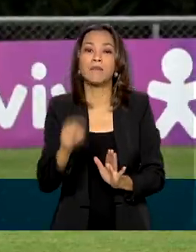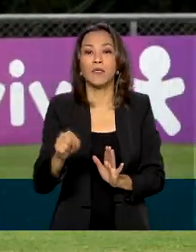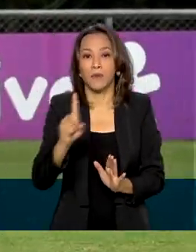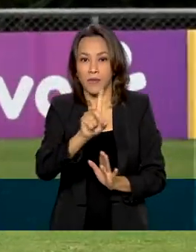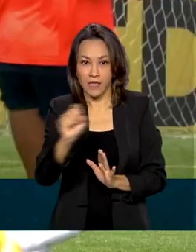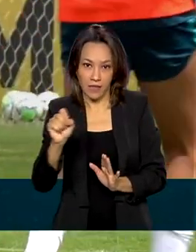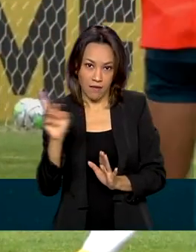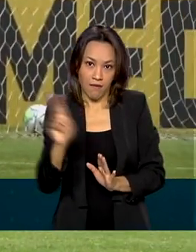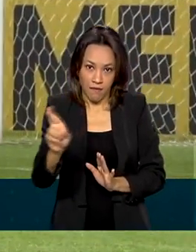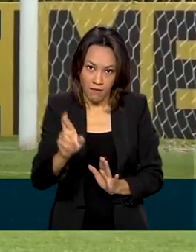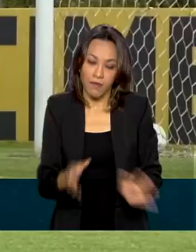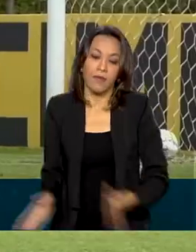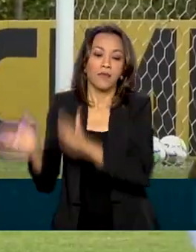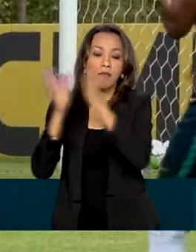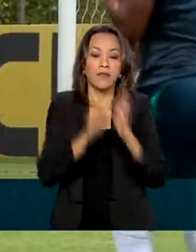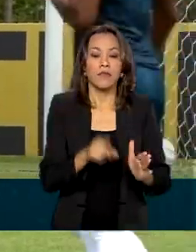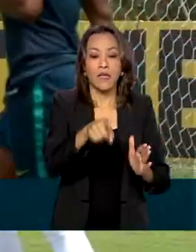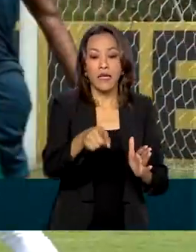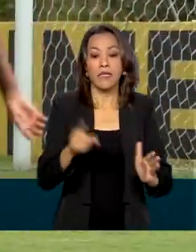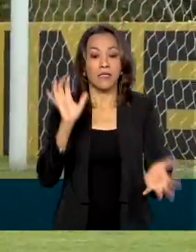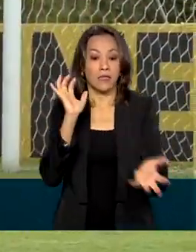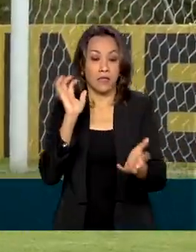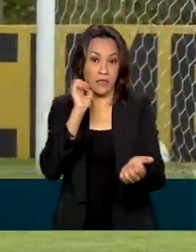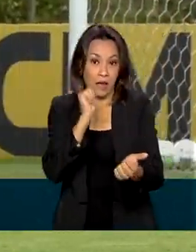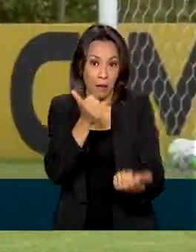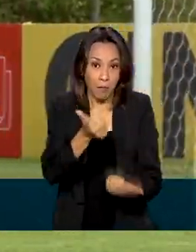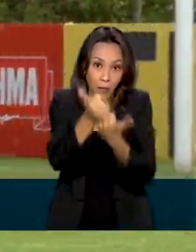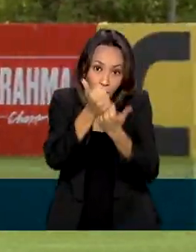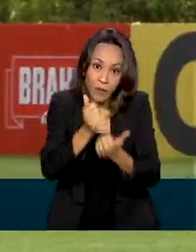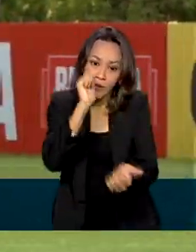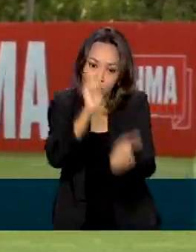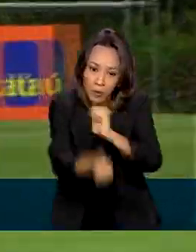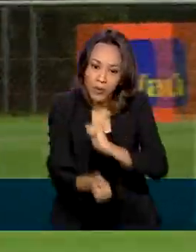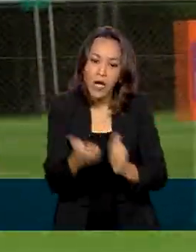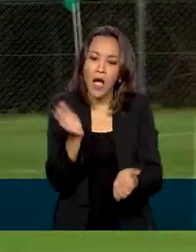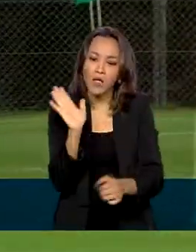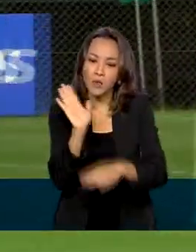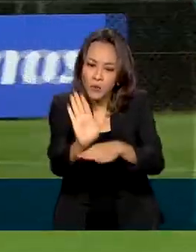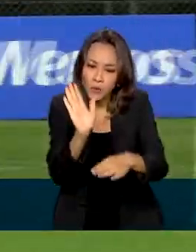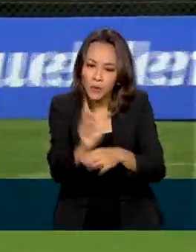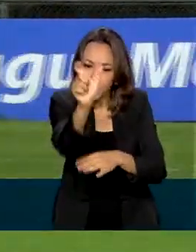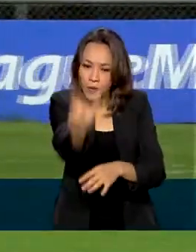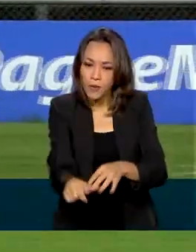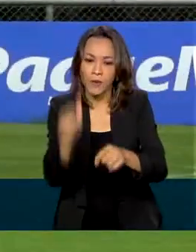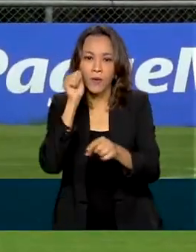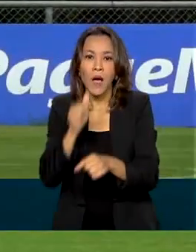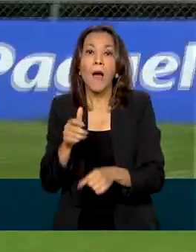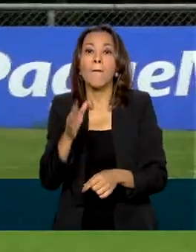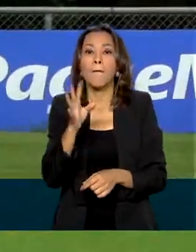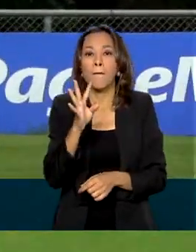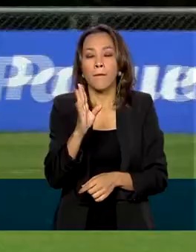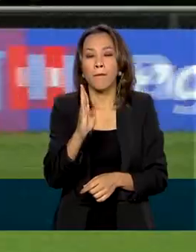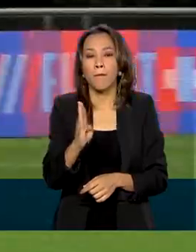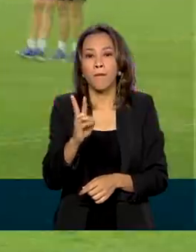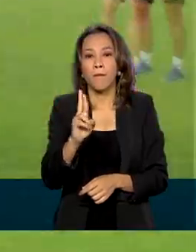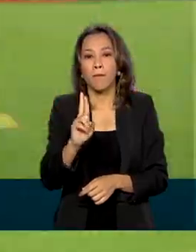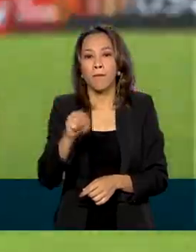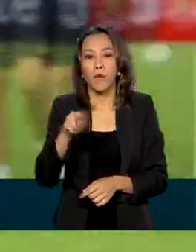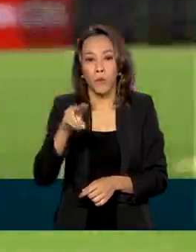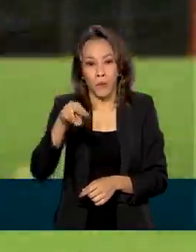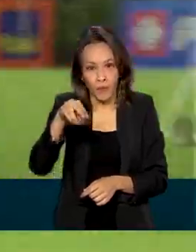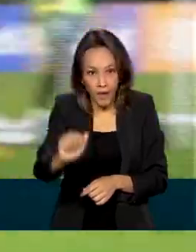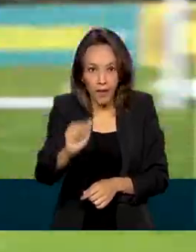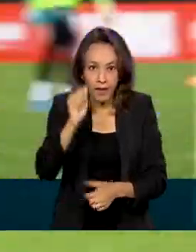O Bolsa Atleta ajuda a jogadora de futebol da seleção, Bruna, na compra de materiais.